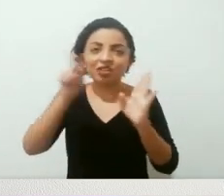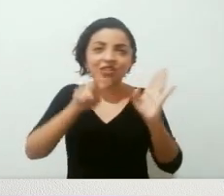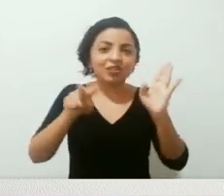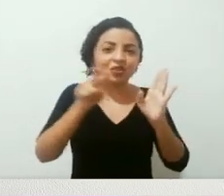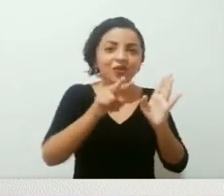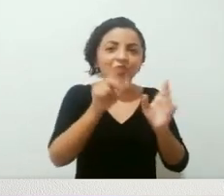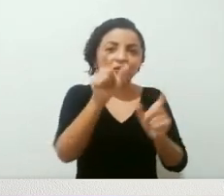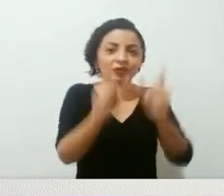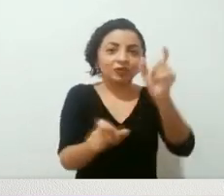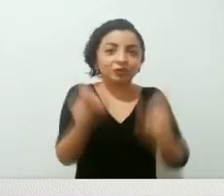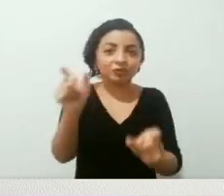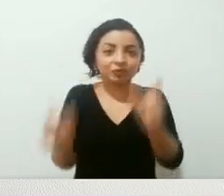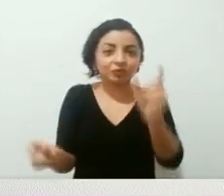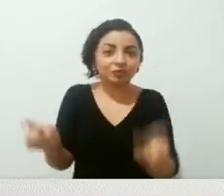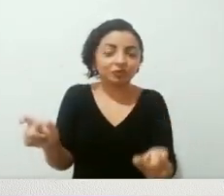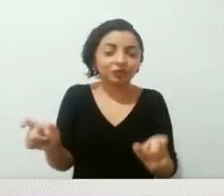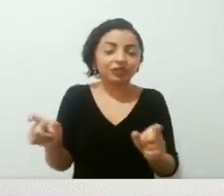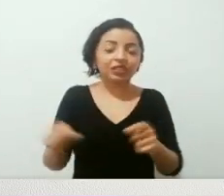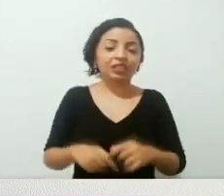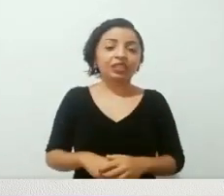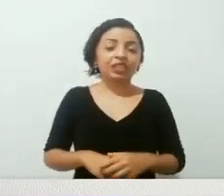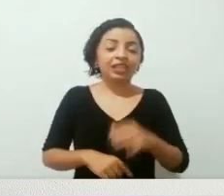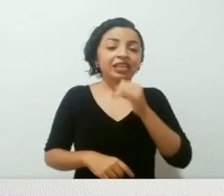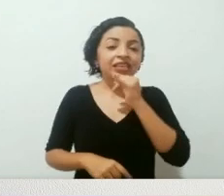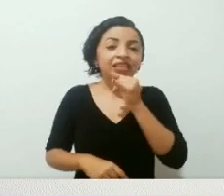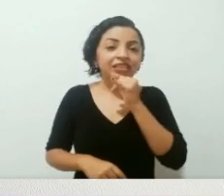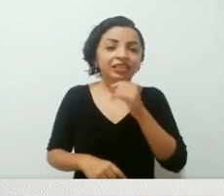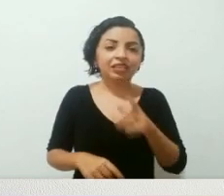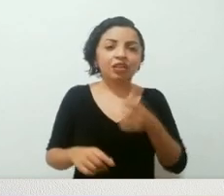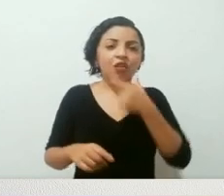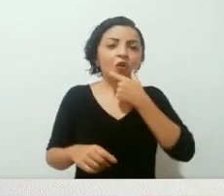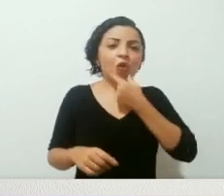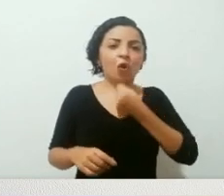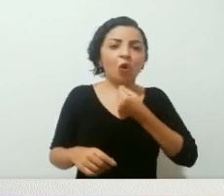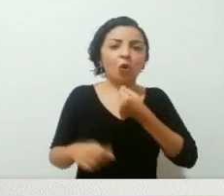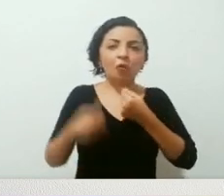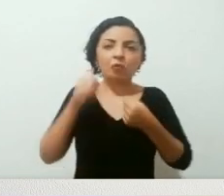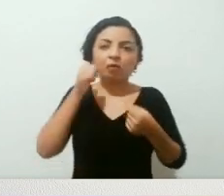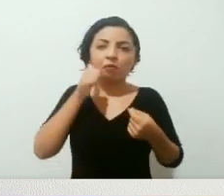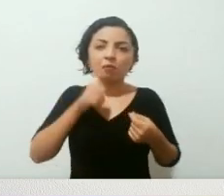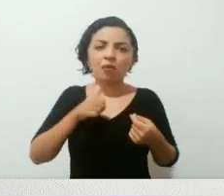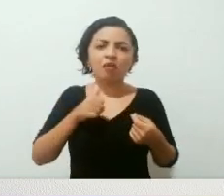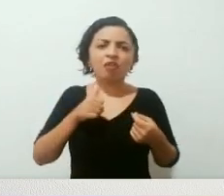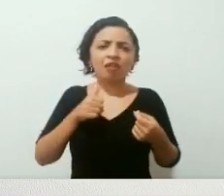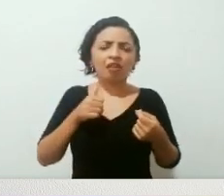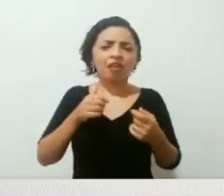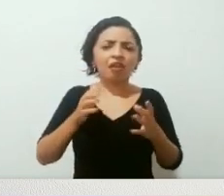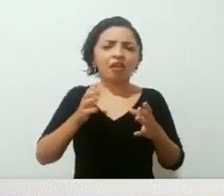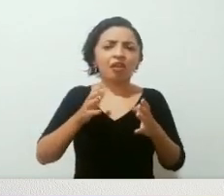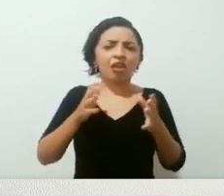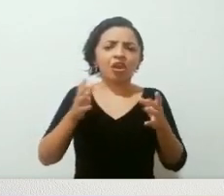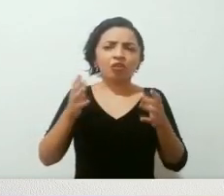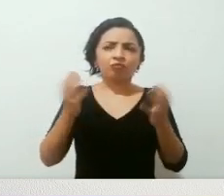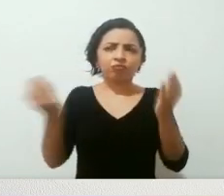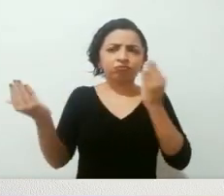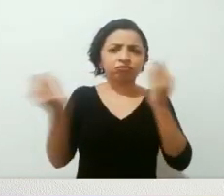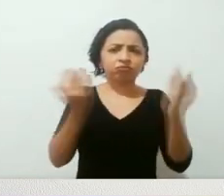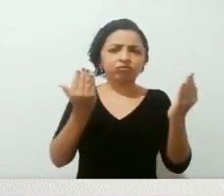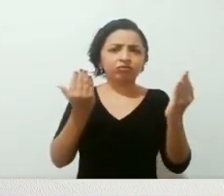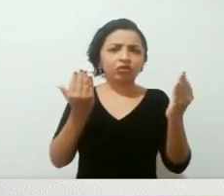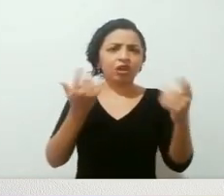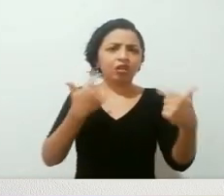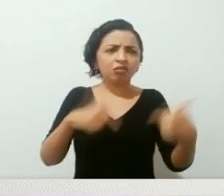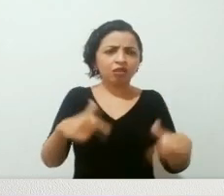do mundo aos seus personagens, né, inclusive a posição do homem e da mulher, questões laborais mesmo, de comparação, de